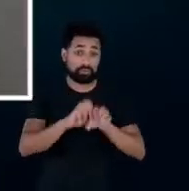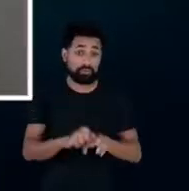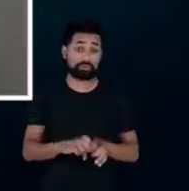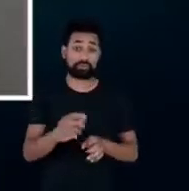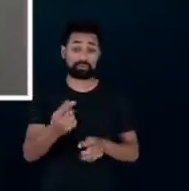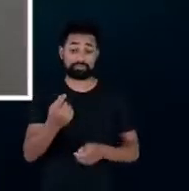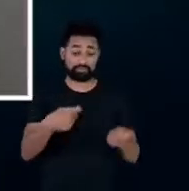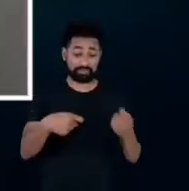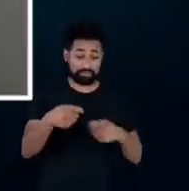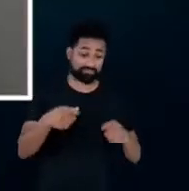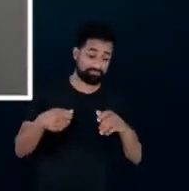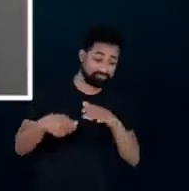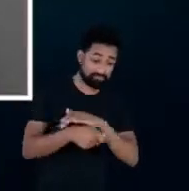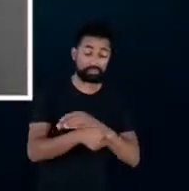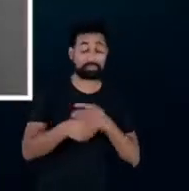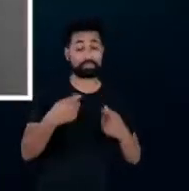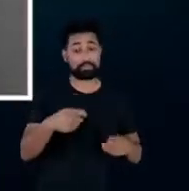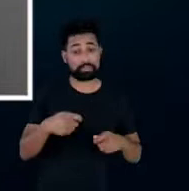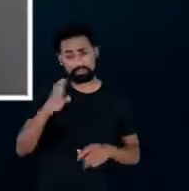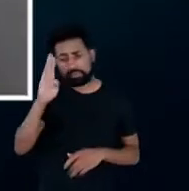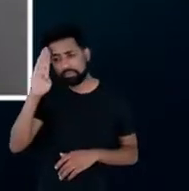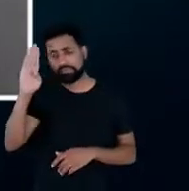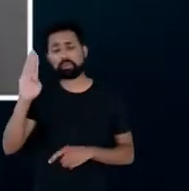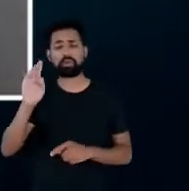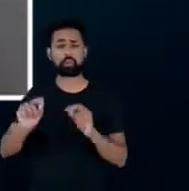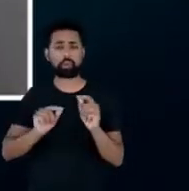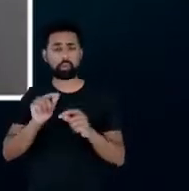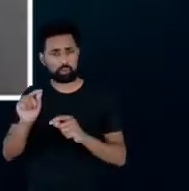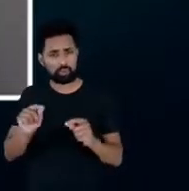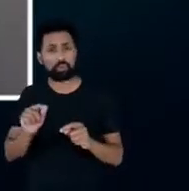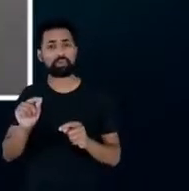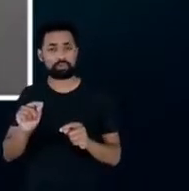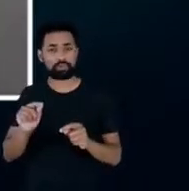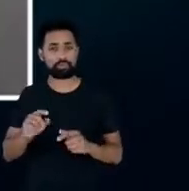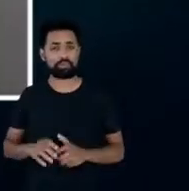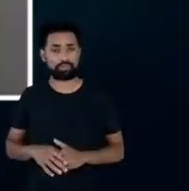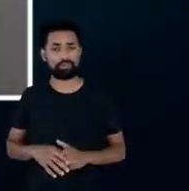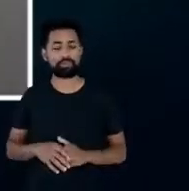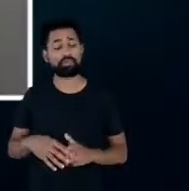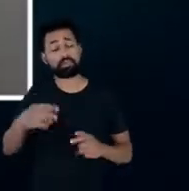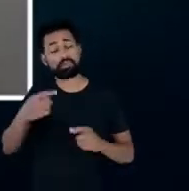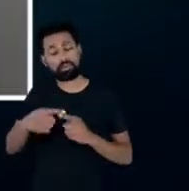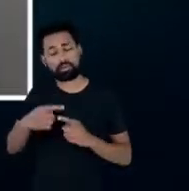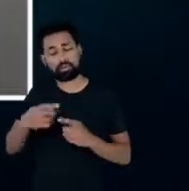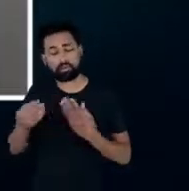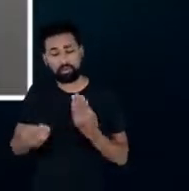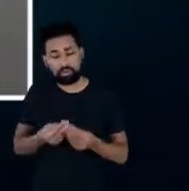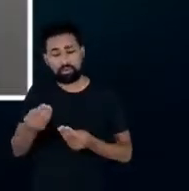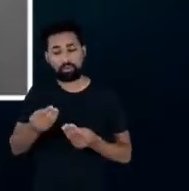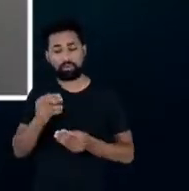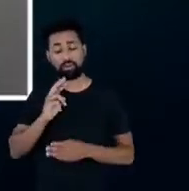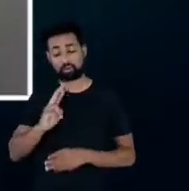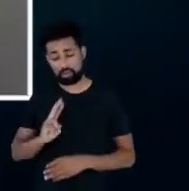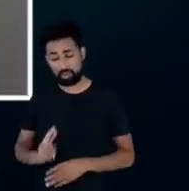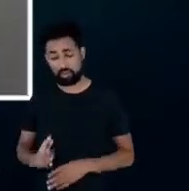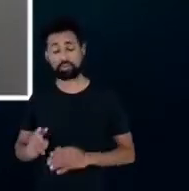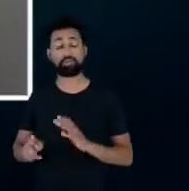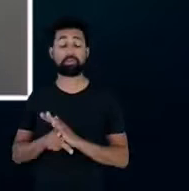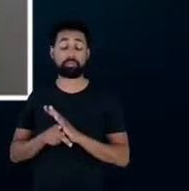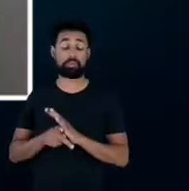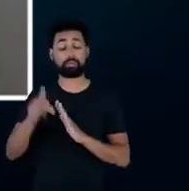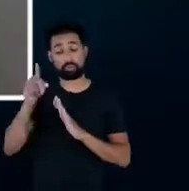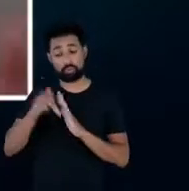as estruturas contratuais e principalmente o entendimento como eu meço como eu mensuro os resultados de um projeto de eficiência energética